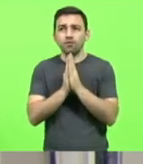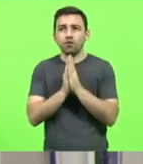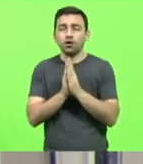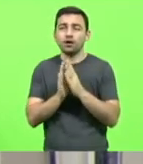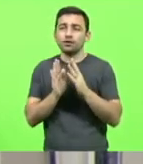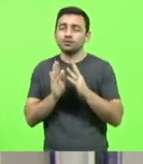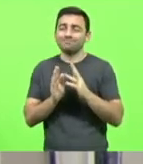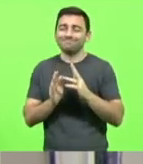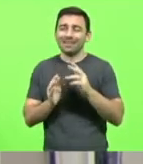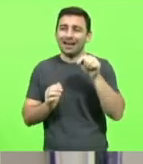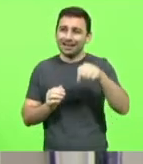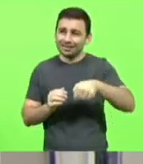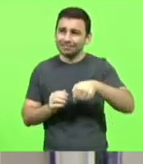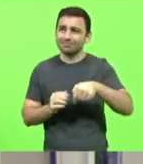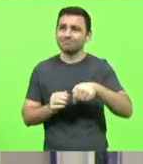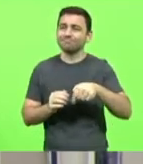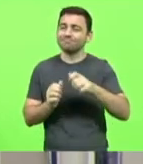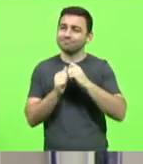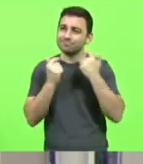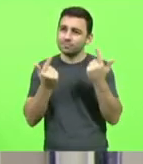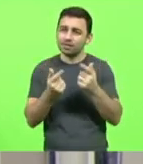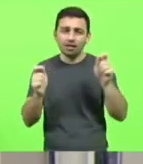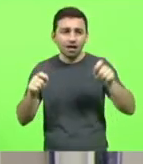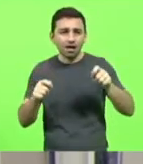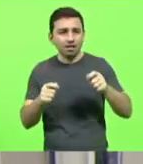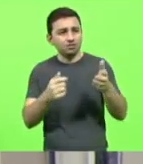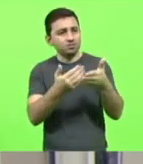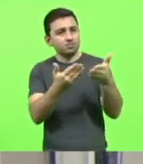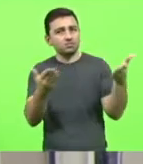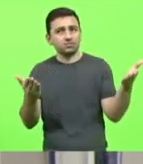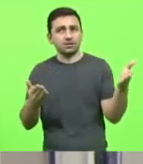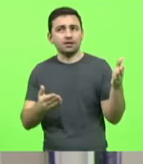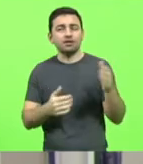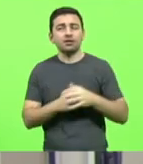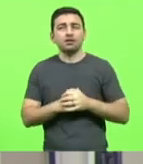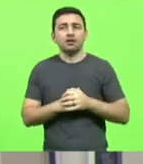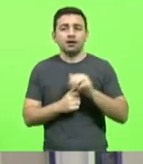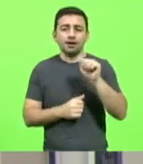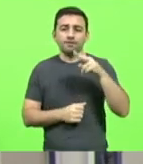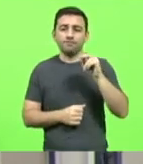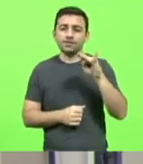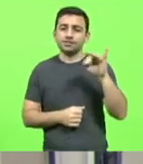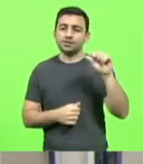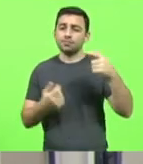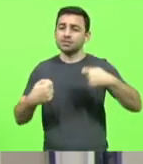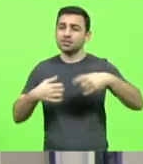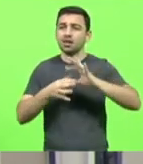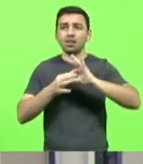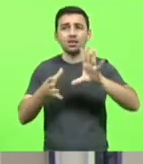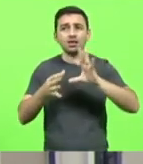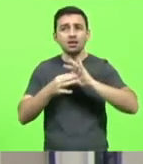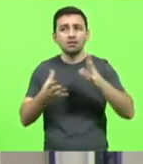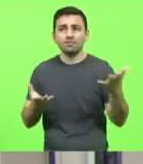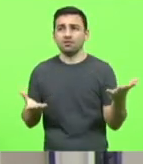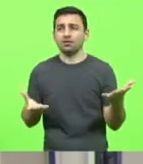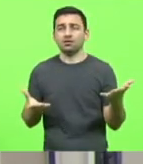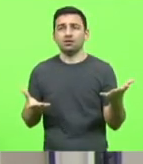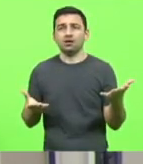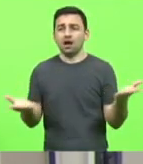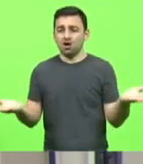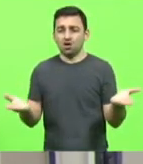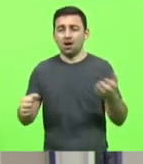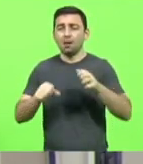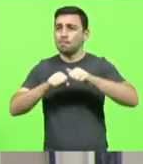para que a Anvisa possa criar um regime de sessão. Nós estamos vivendo um momento de sessão. É uma